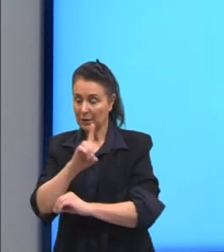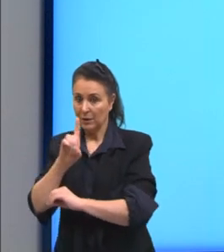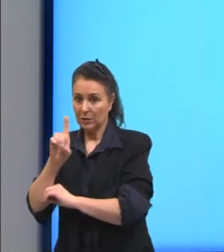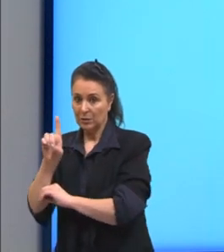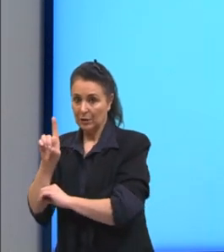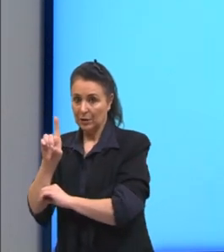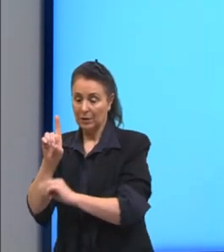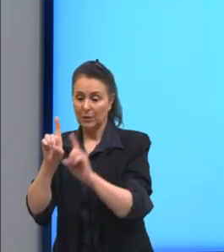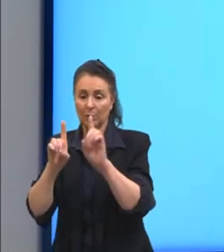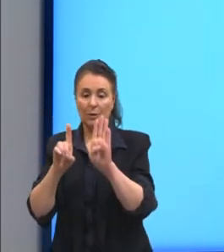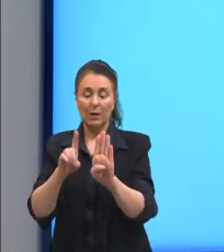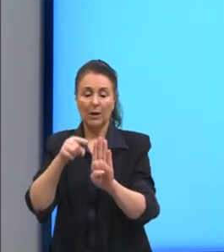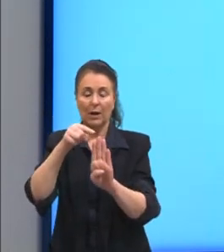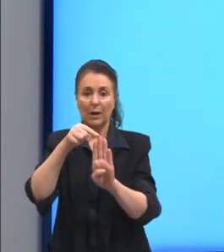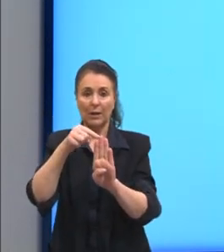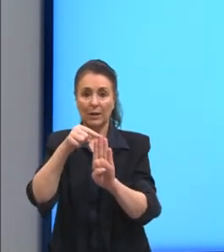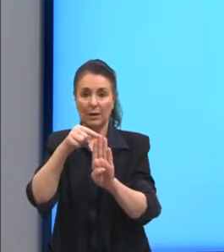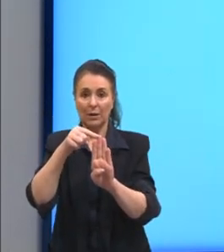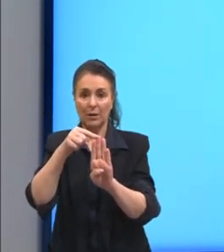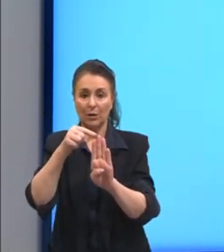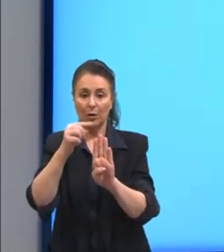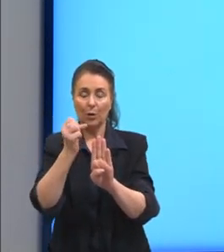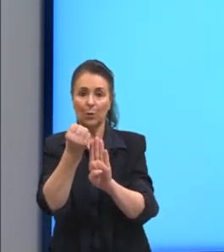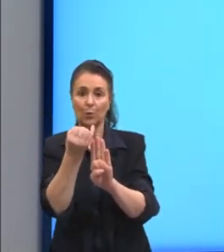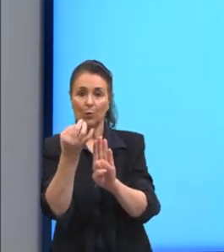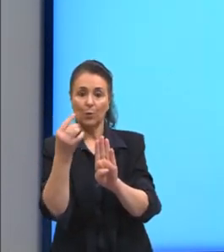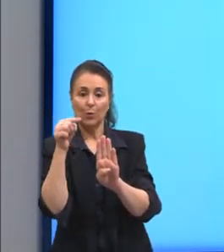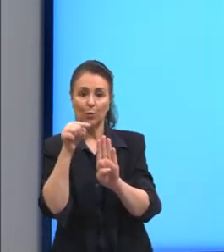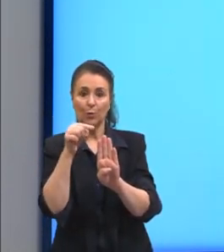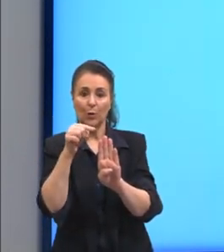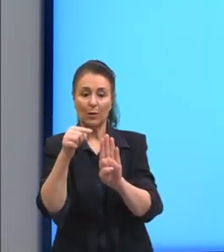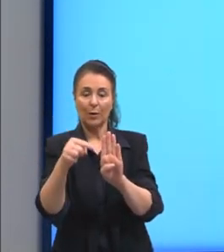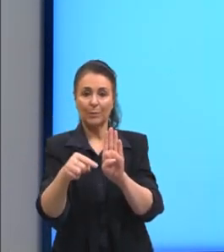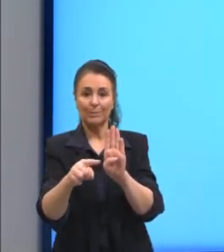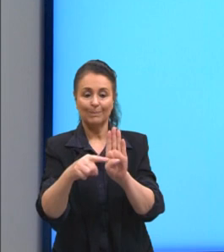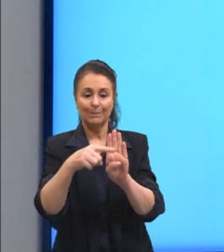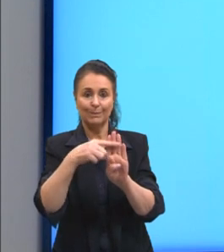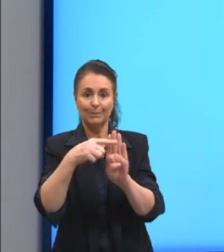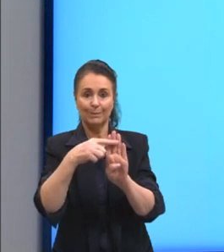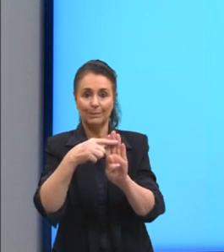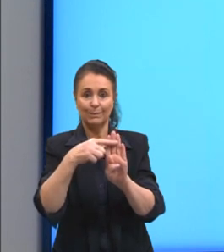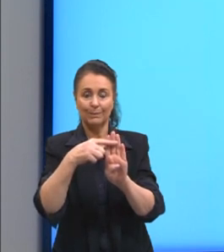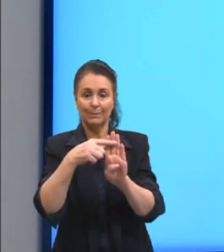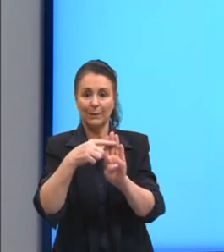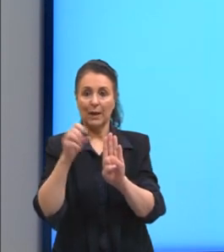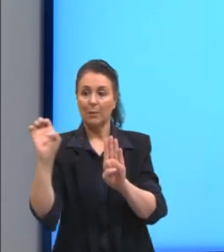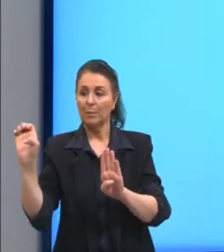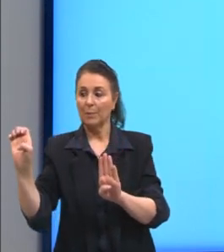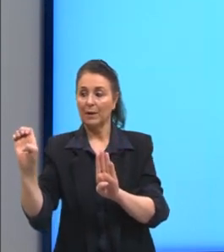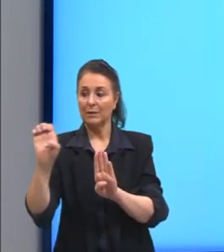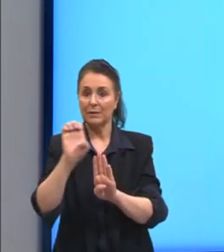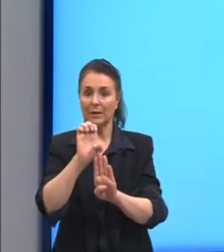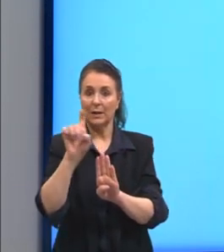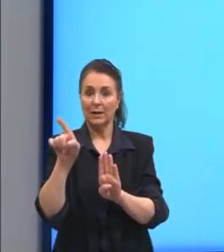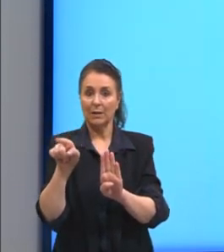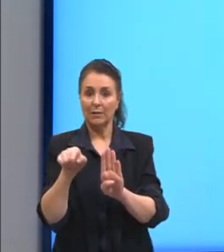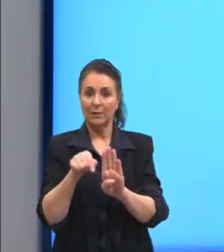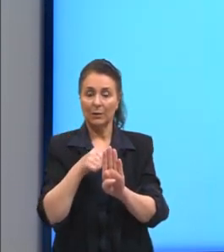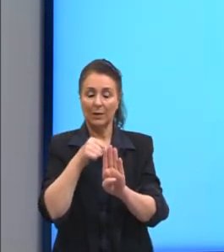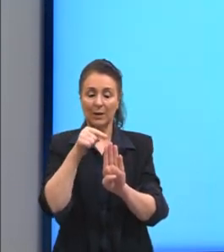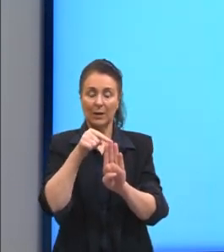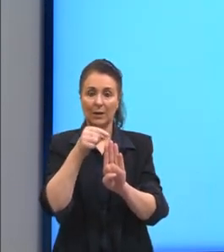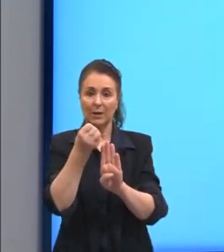fica negativo. Enquanto a vírgula deslocada para a esquerda, o expoente